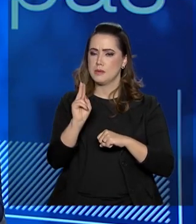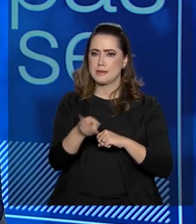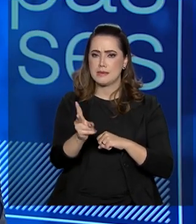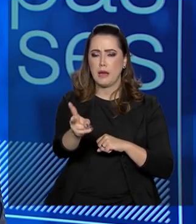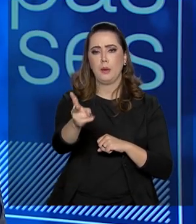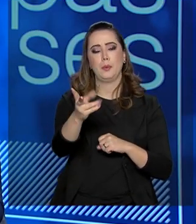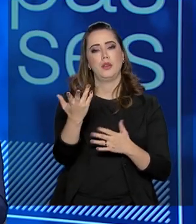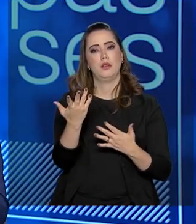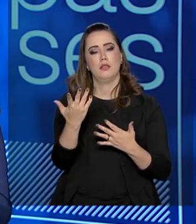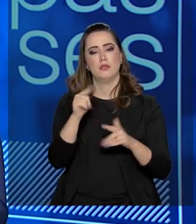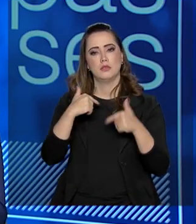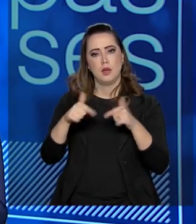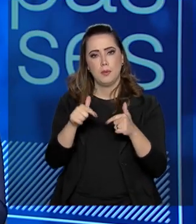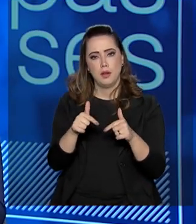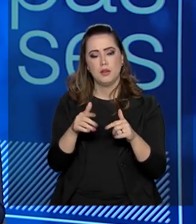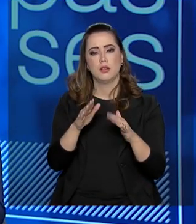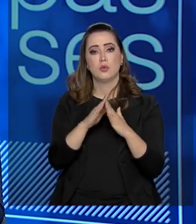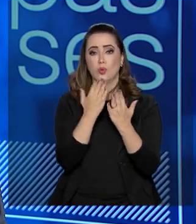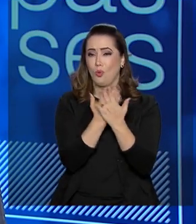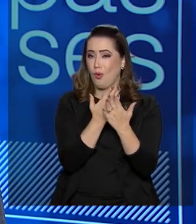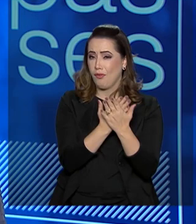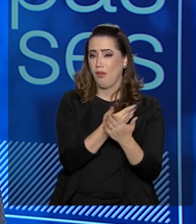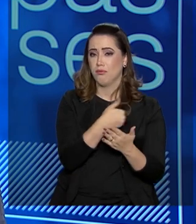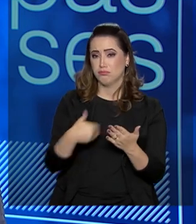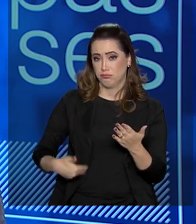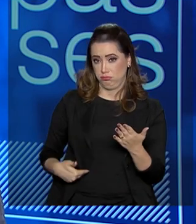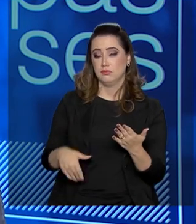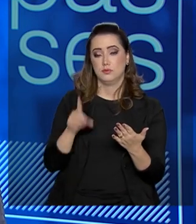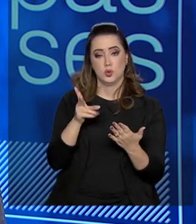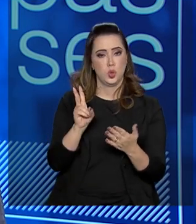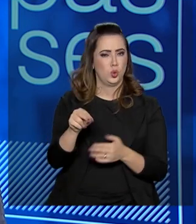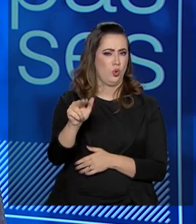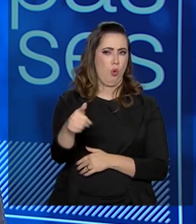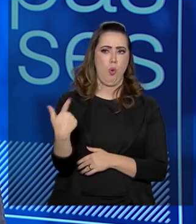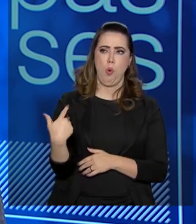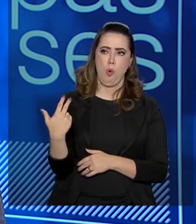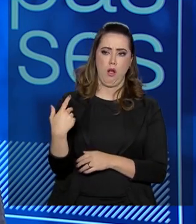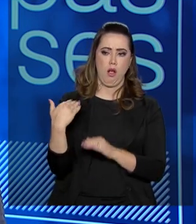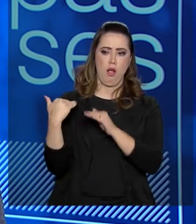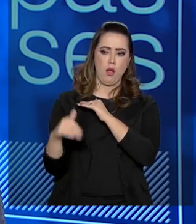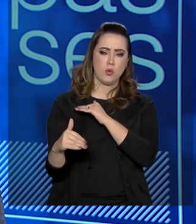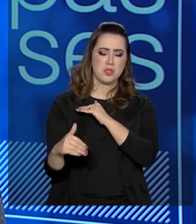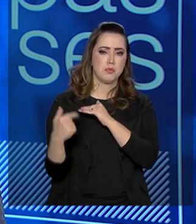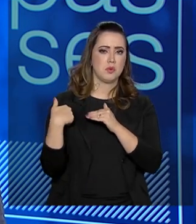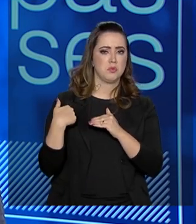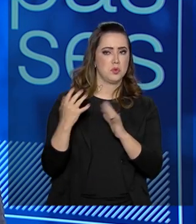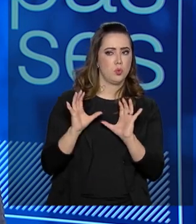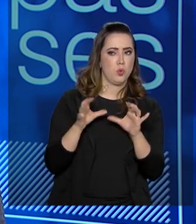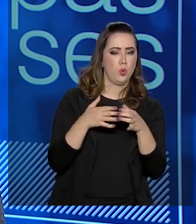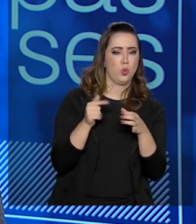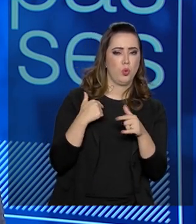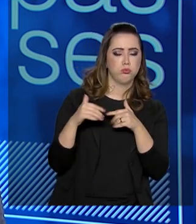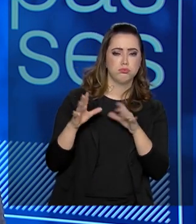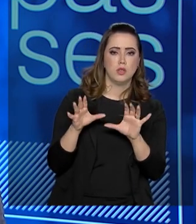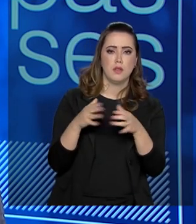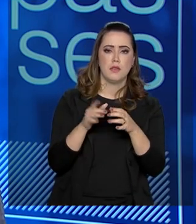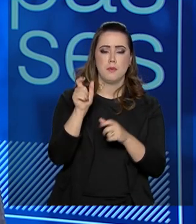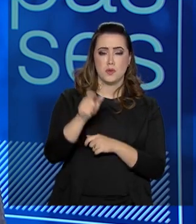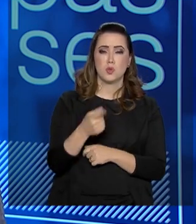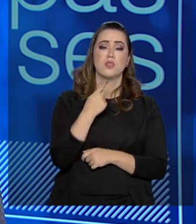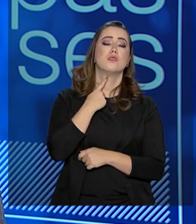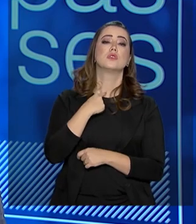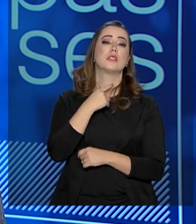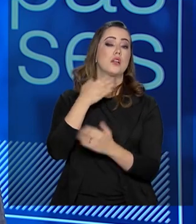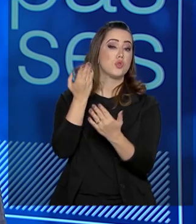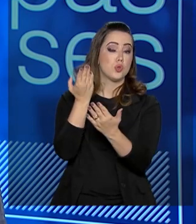trabalhando no mecanismo de recursos públicos. Ou seja, nunca me foi negado na minha geração. Aquele que tem vontade